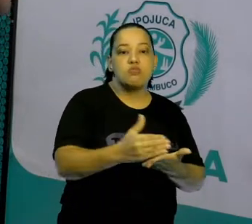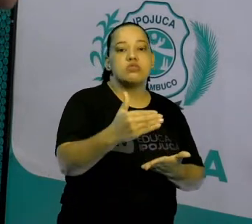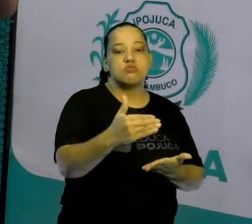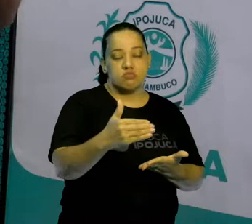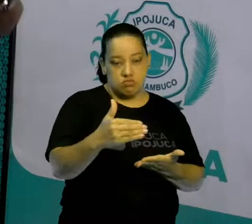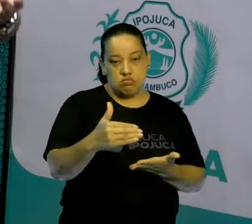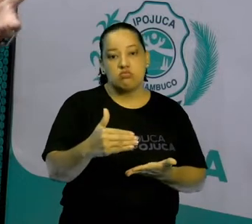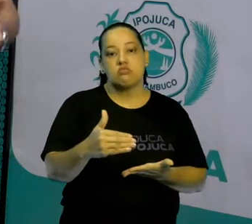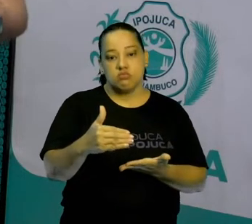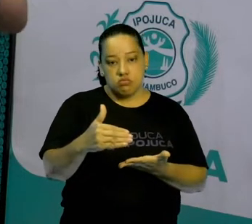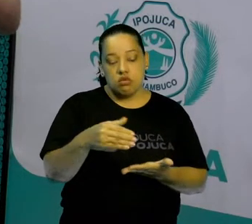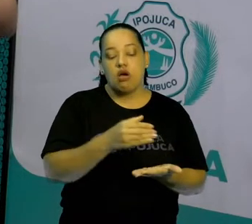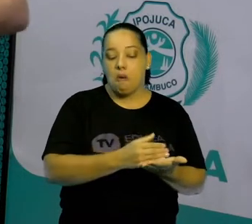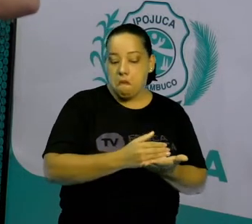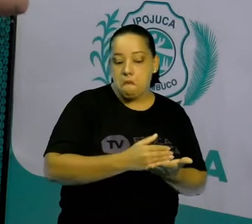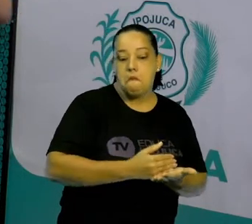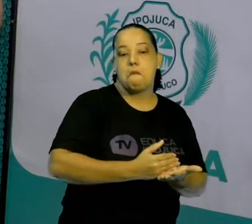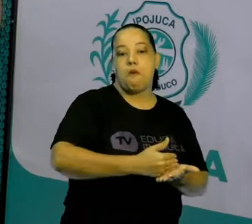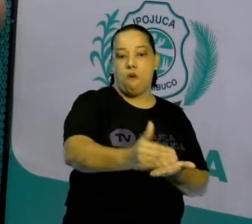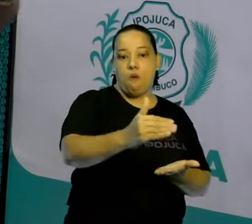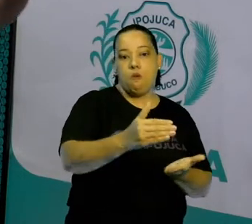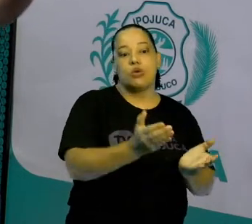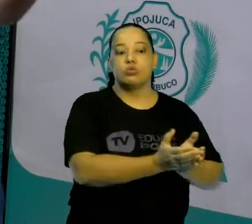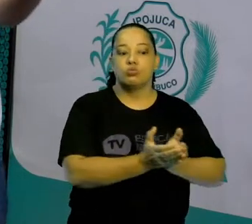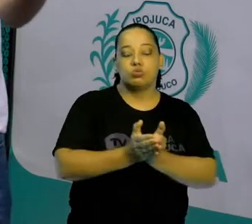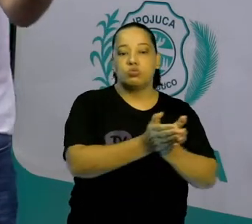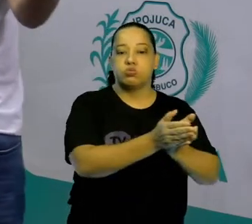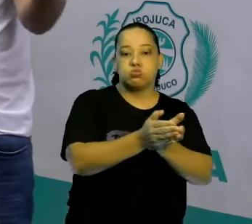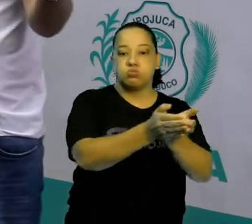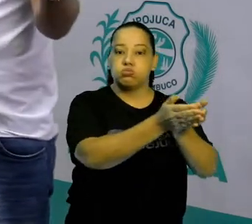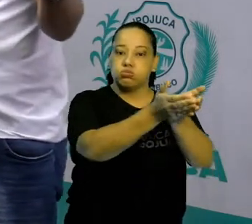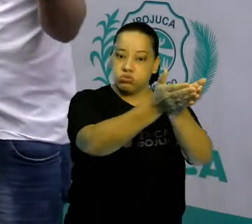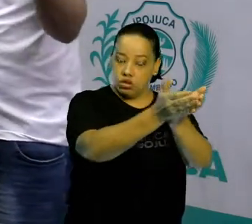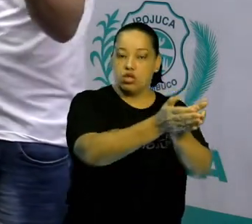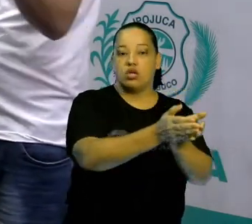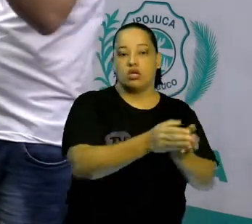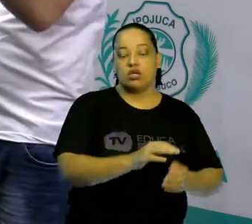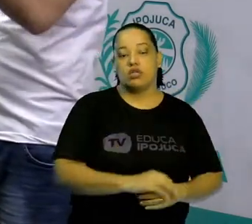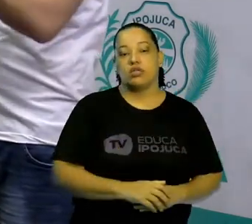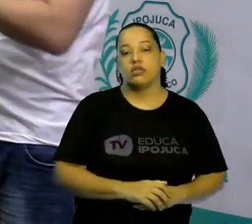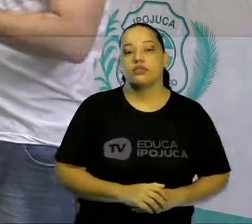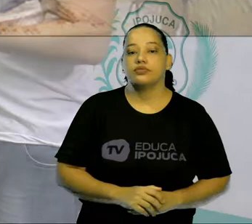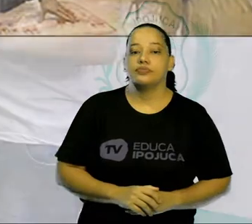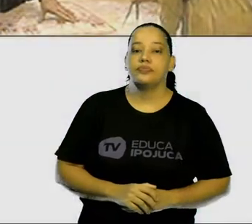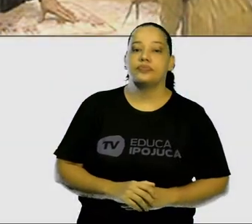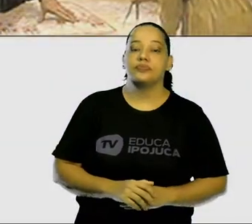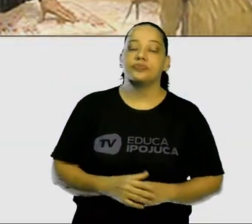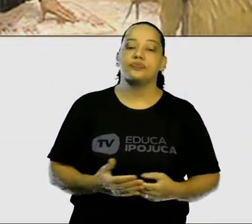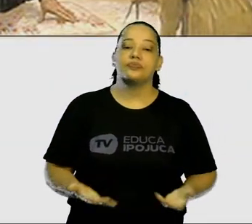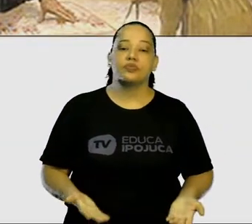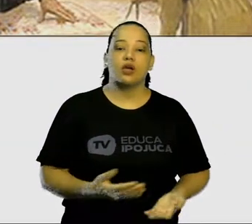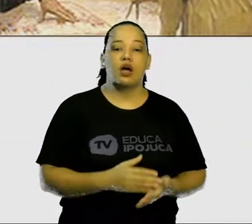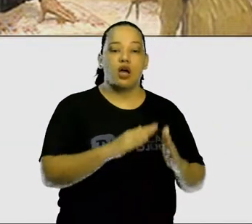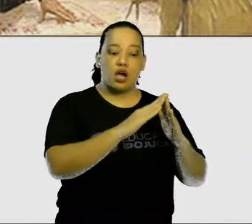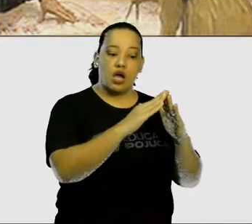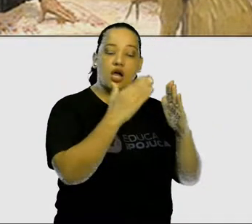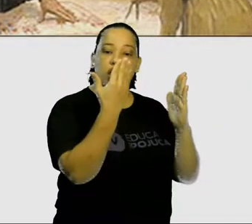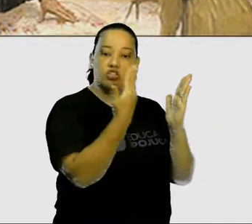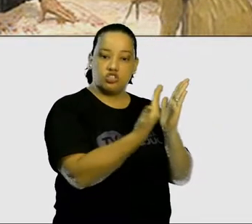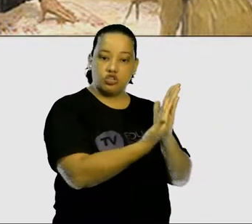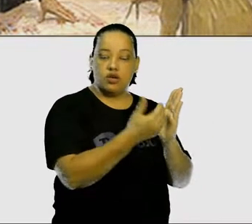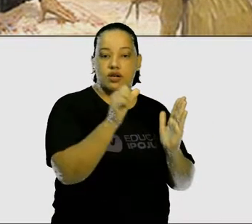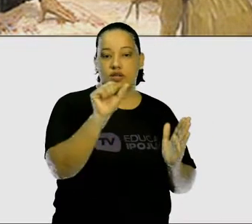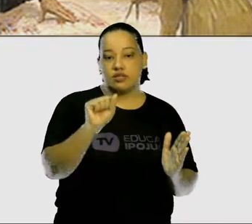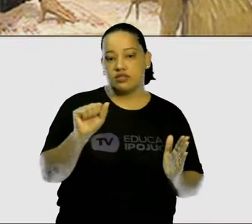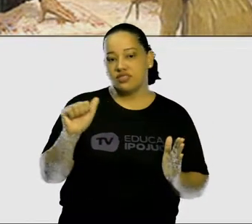criatividade, no caso, as grandes navegações. Ok? A escola de Sagres.